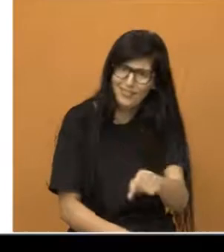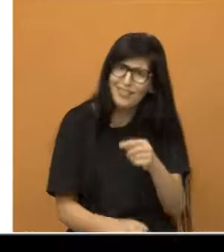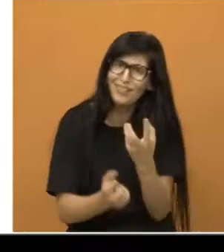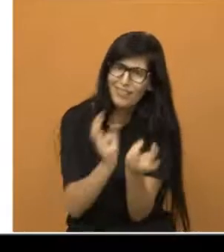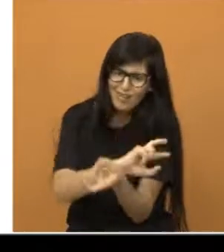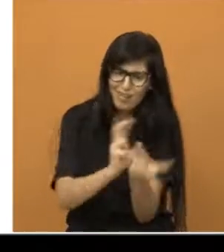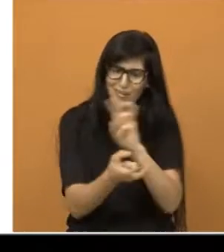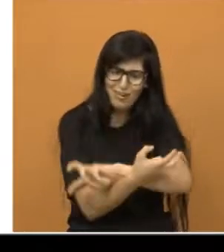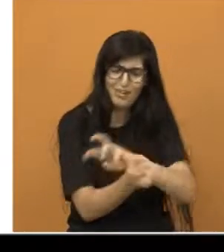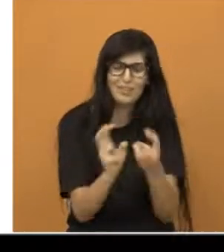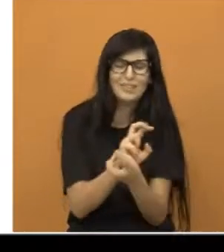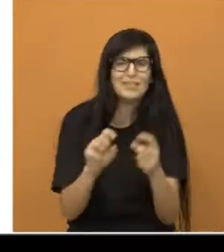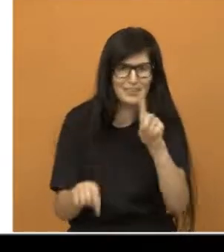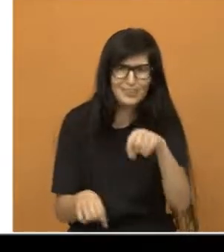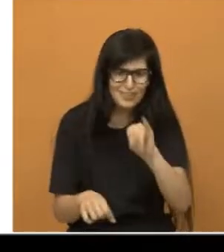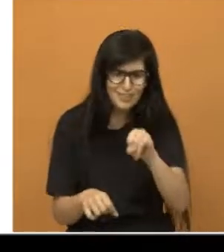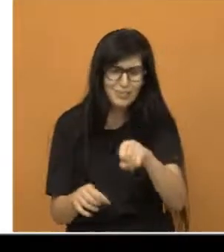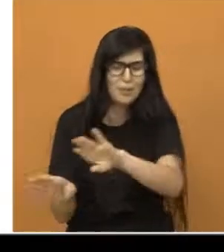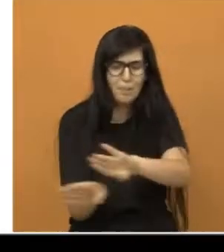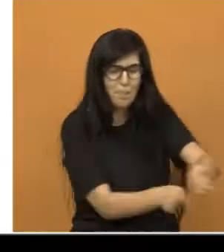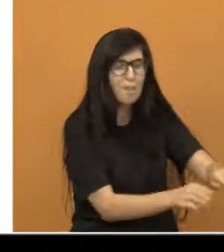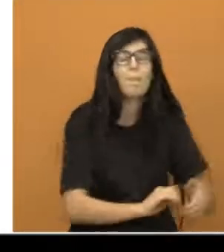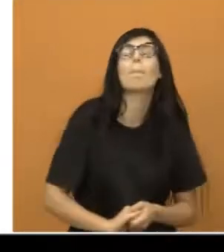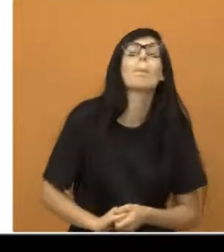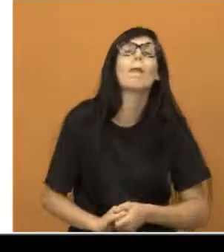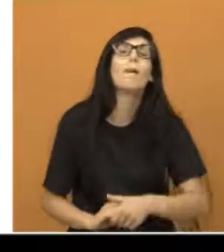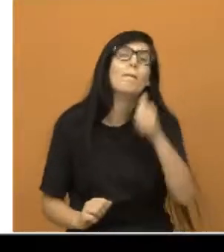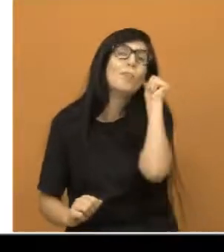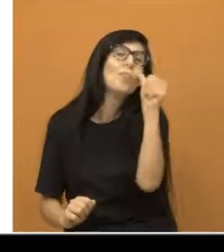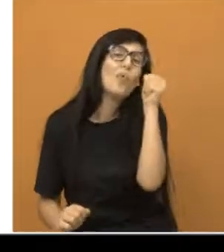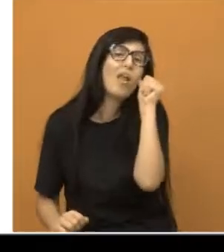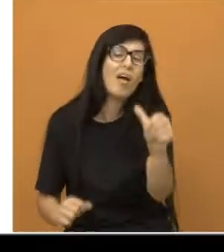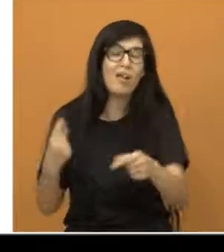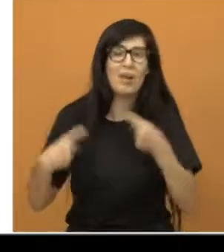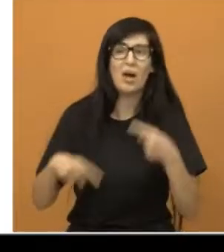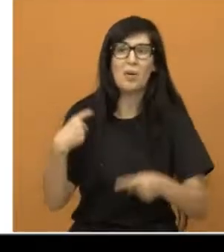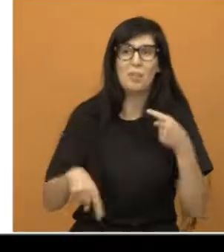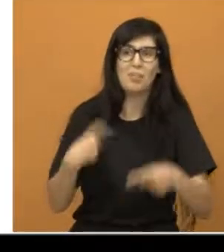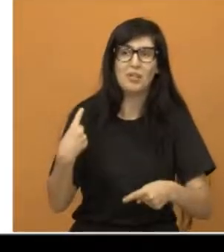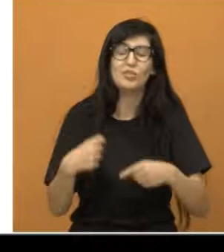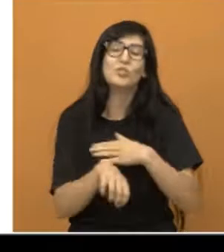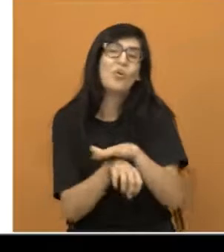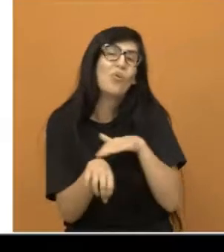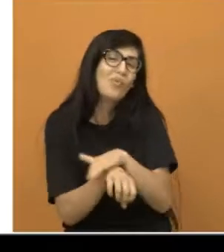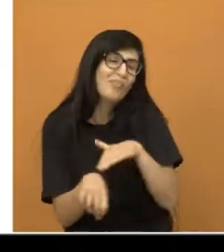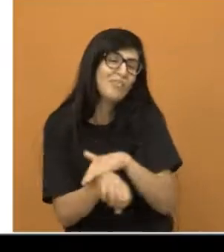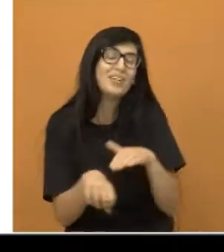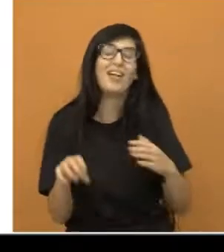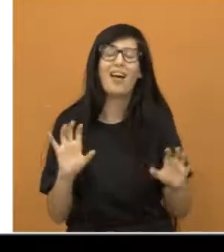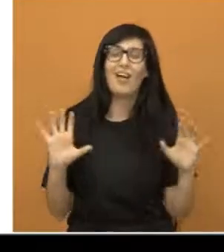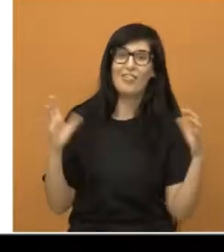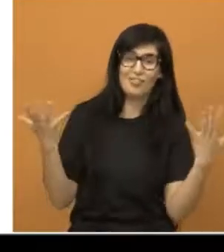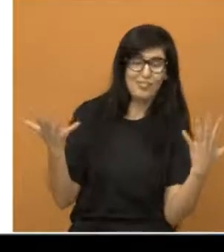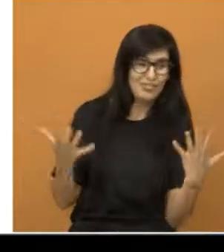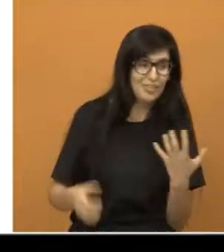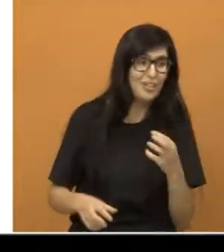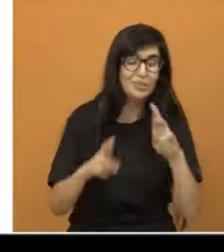quero Mulheres na Política, uma roda de conversa que teve. Um dos eventos que eu, enquanto